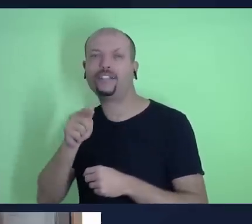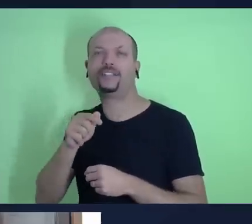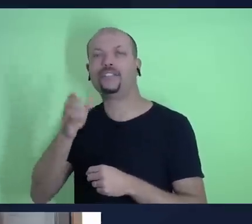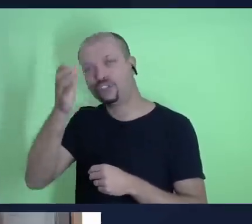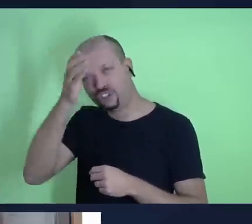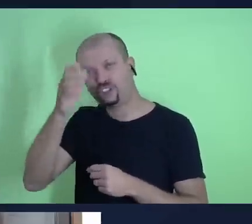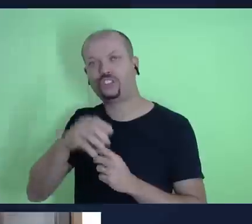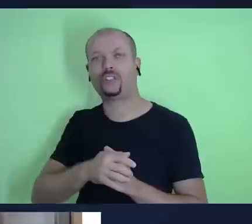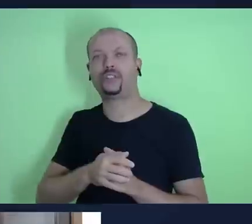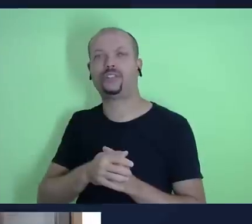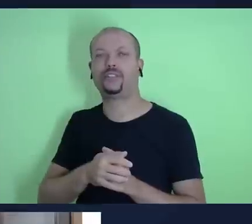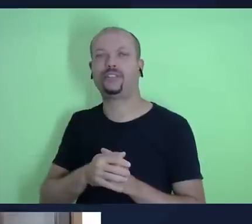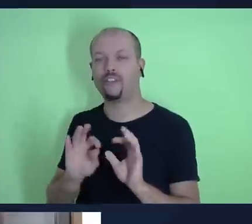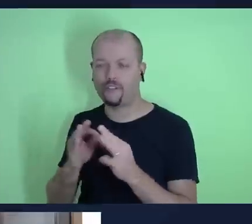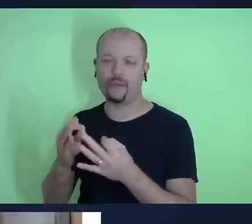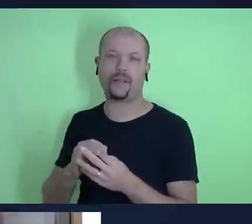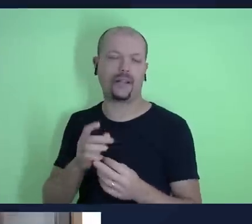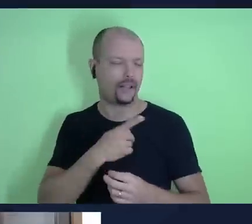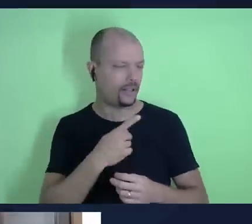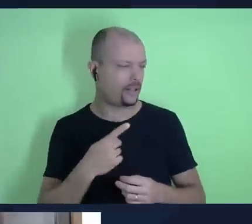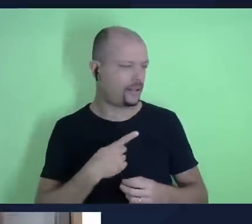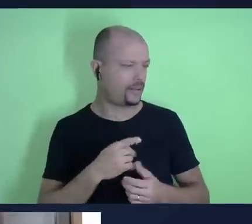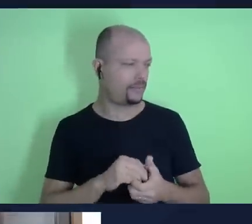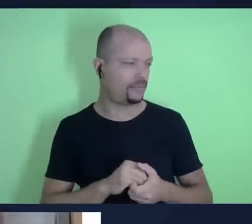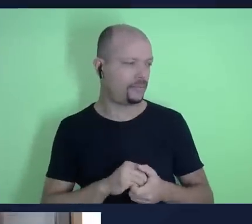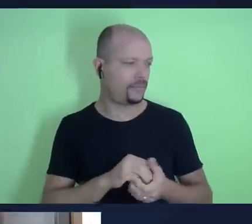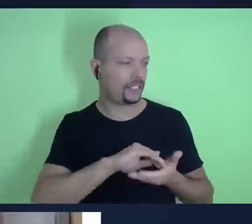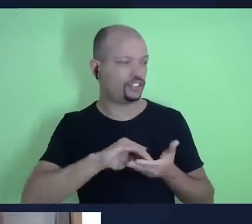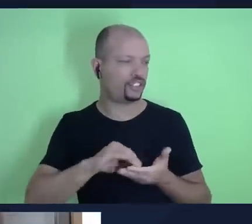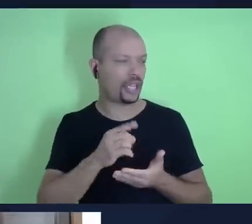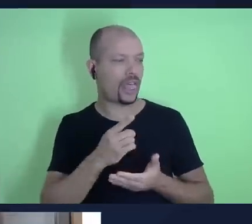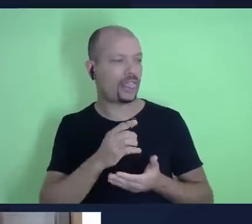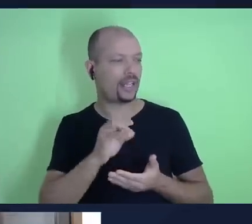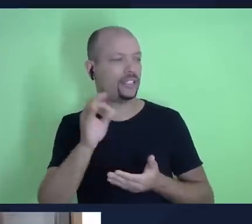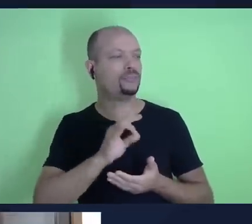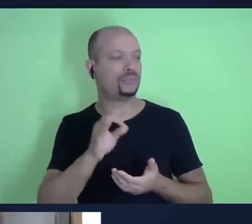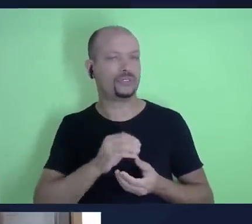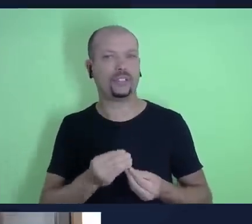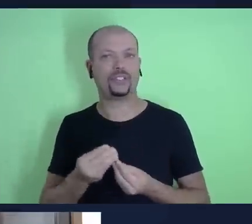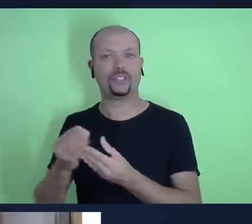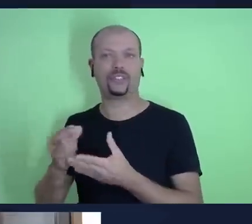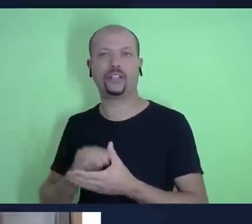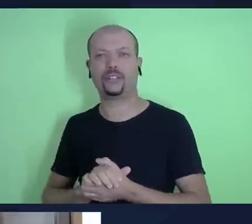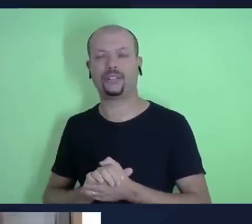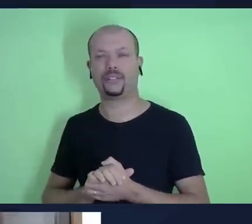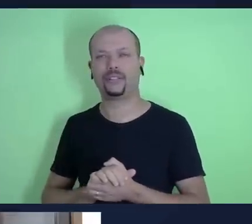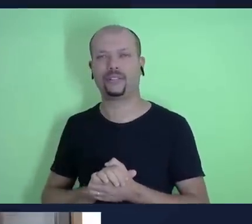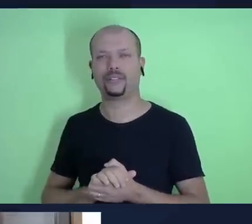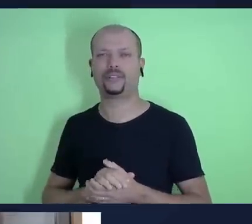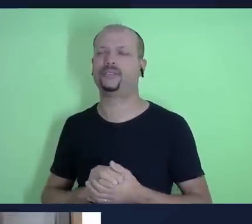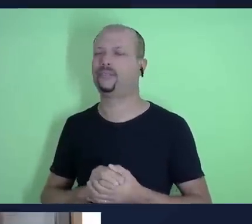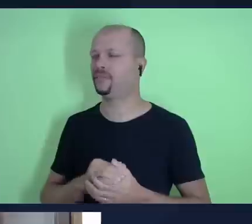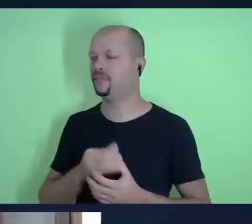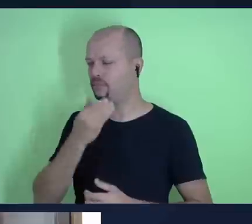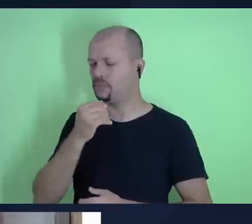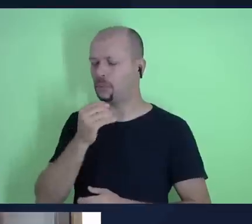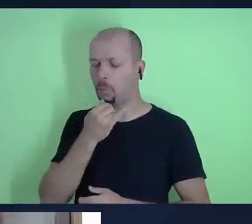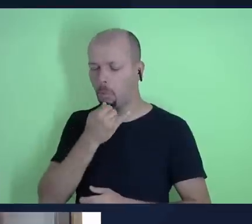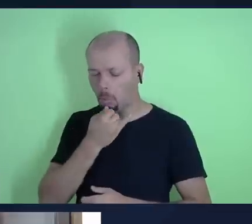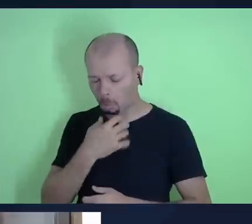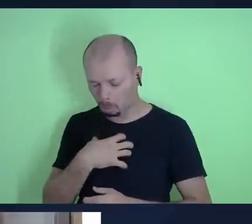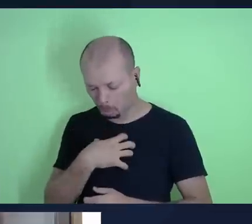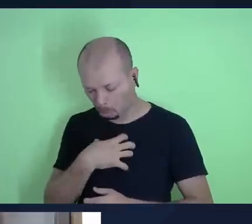e o pastor ensinou que ele deveria tirar uma porcentagem dez por cento e devolver o dízimo e o menino ficou triste porque